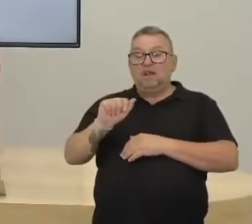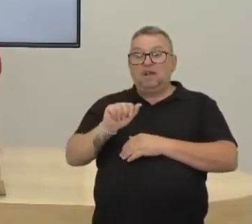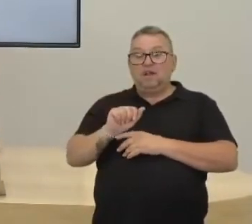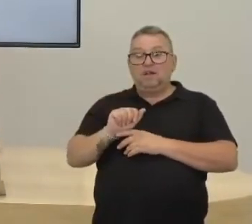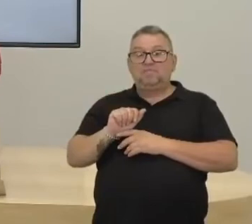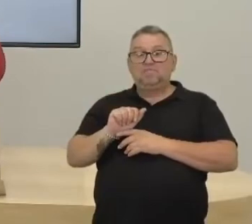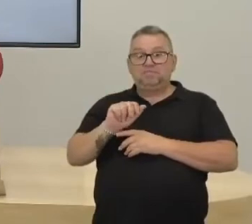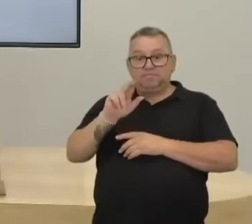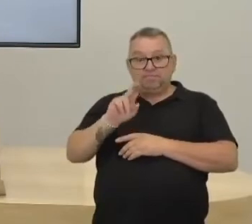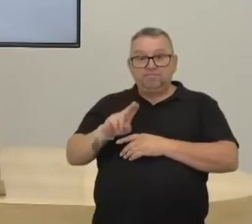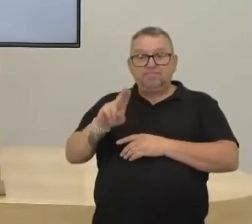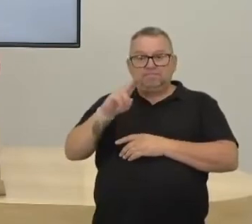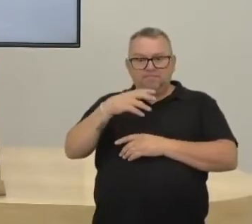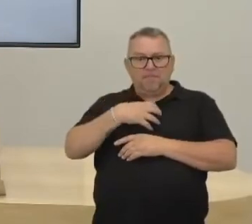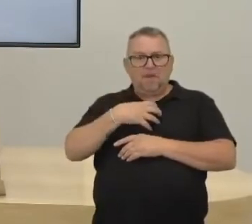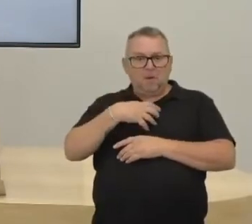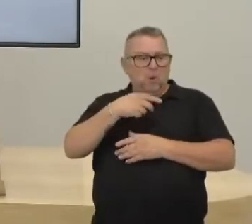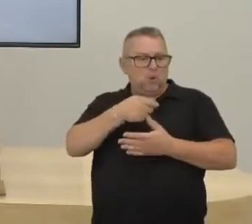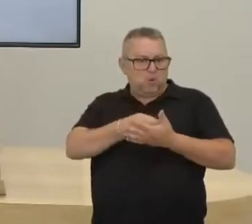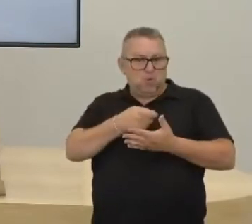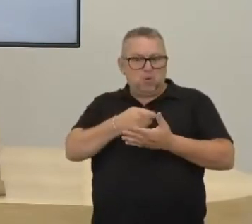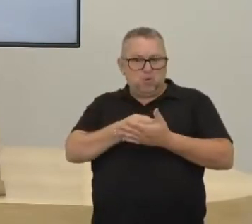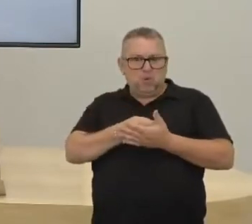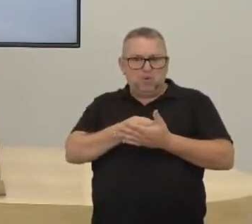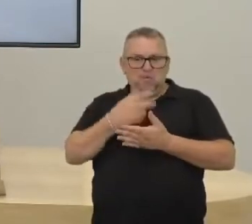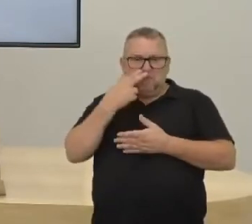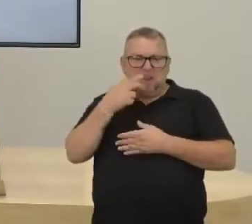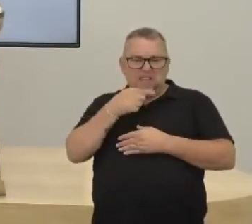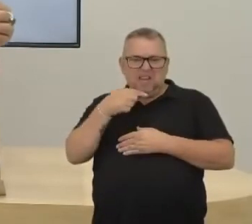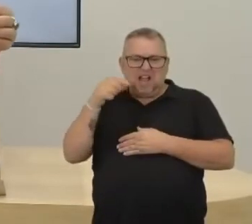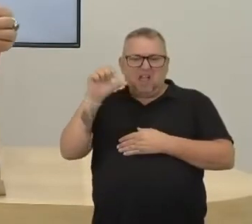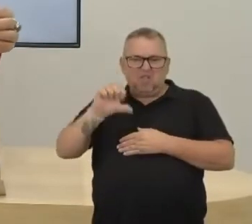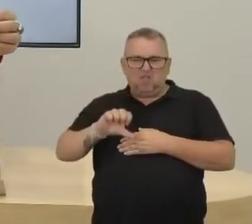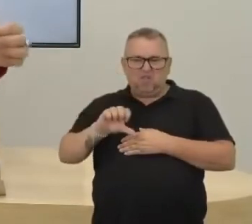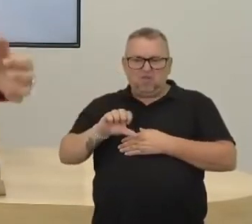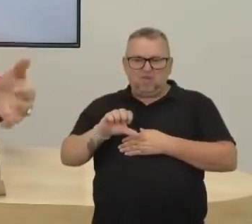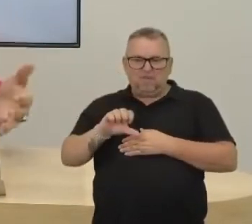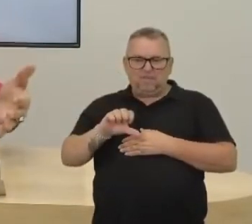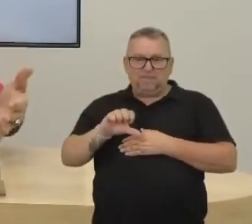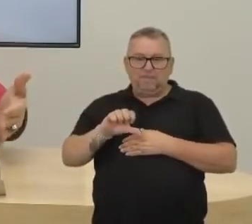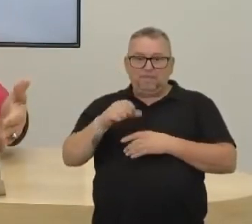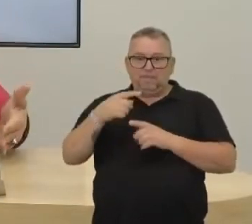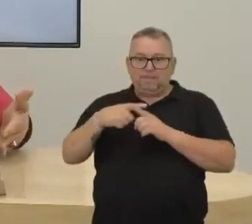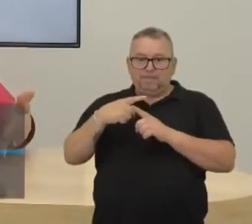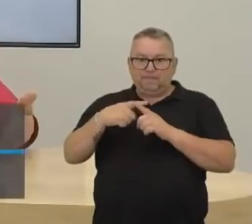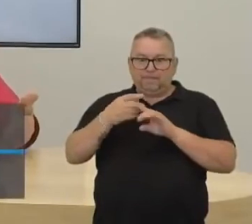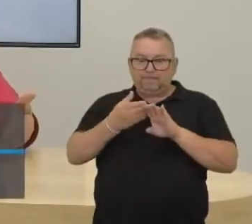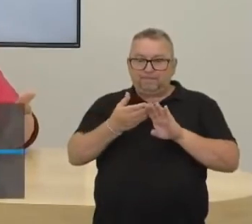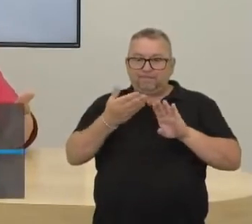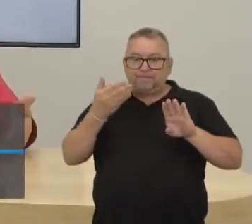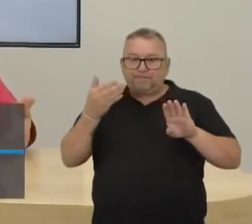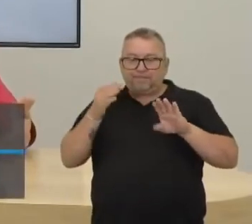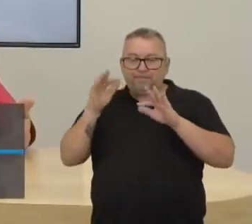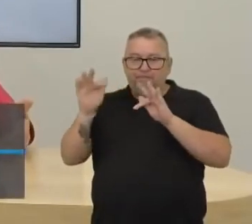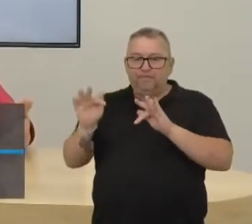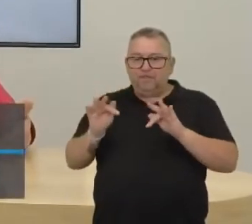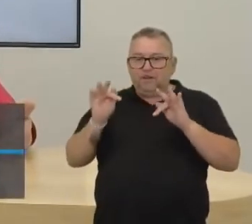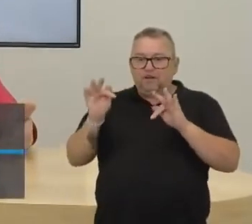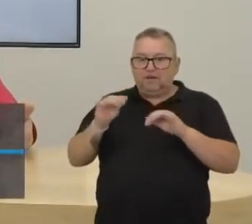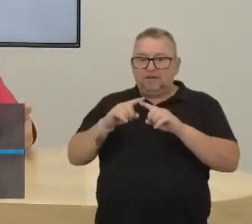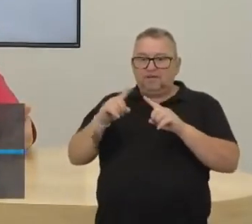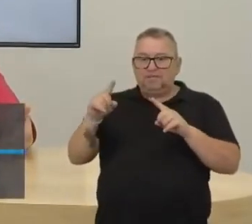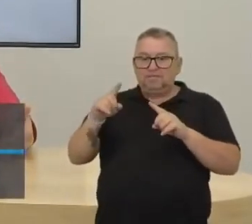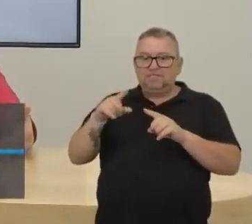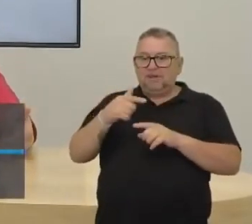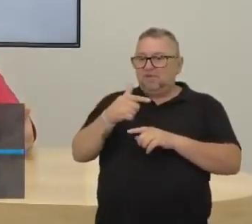E é usado dessa forma meio pejorativa mesmo, assim, meio negativa, sabe? Porque essa pessoa, longe do feudo, ele fica longe do senhor